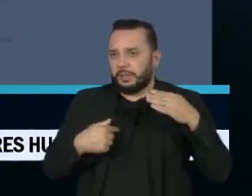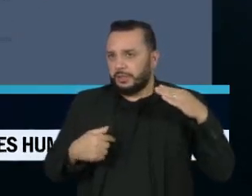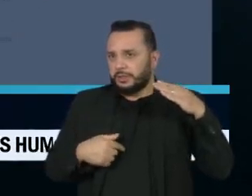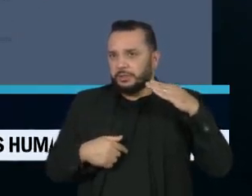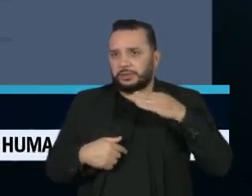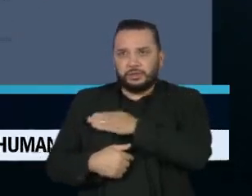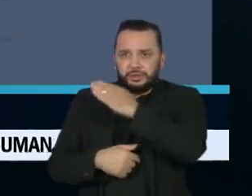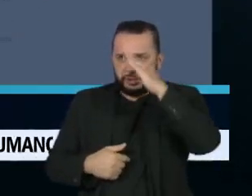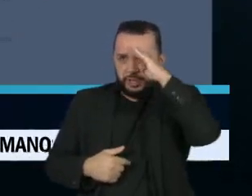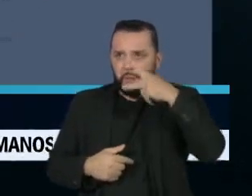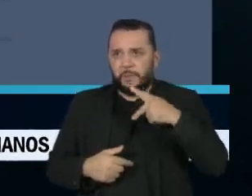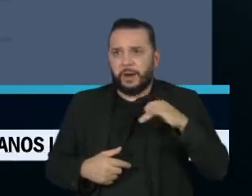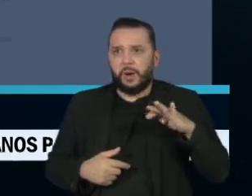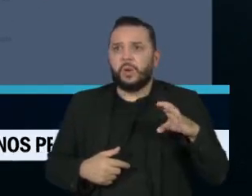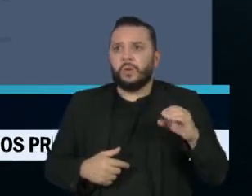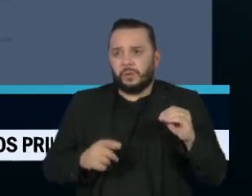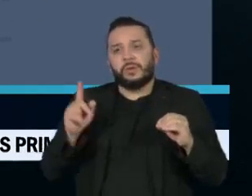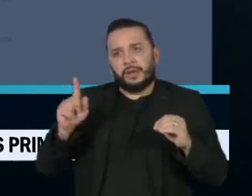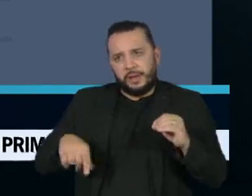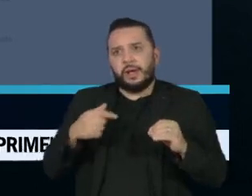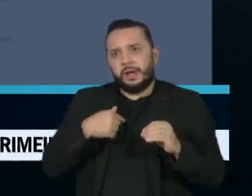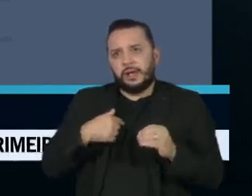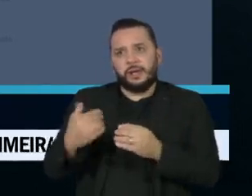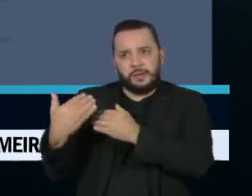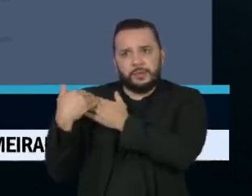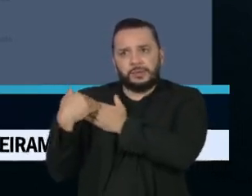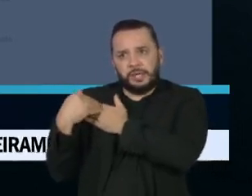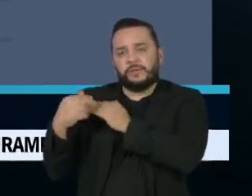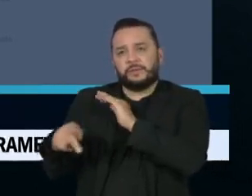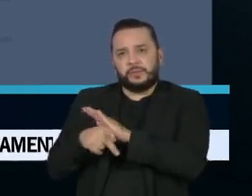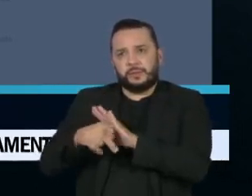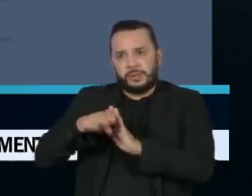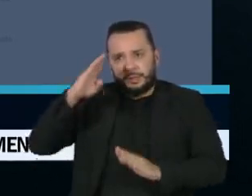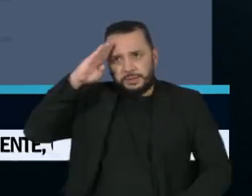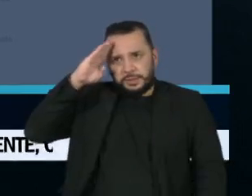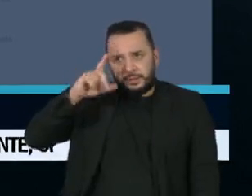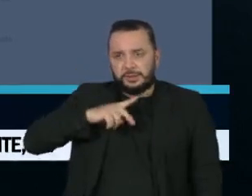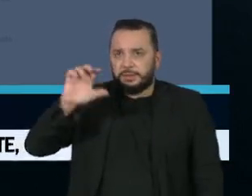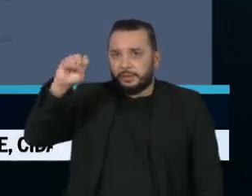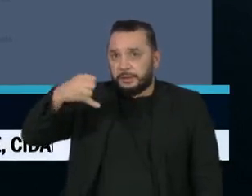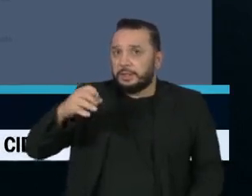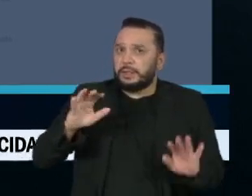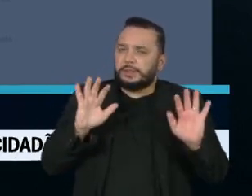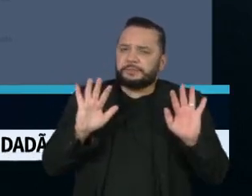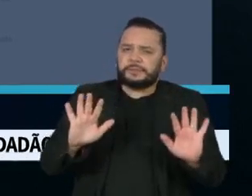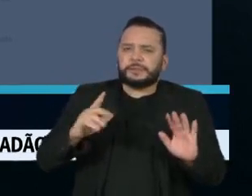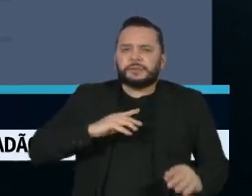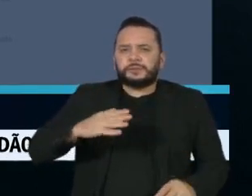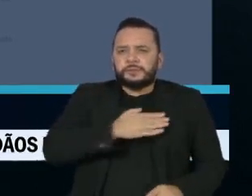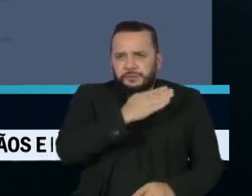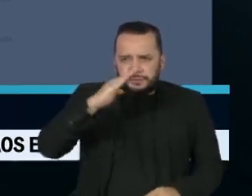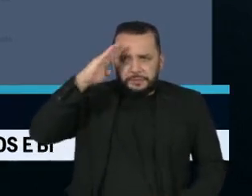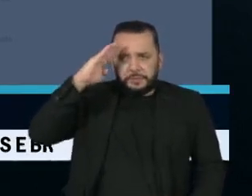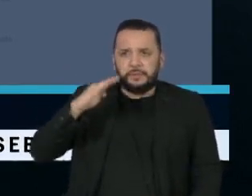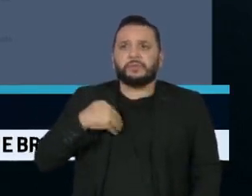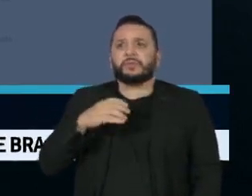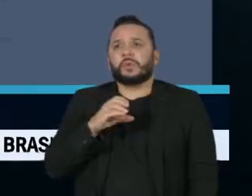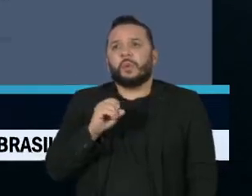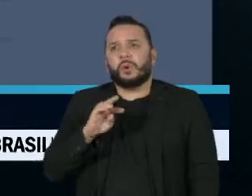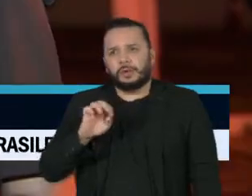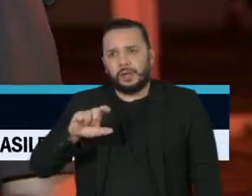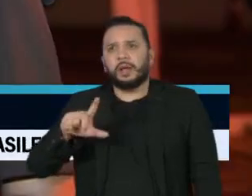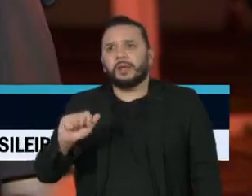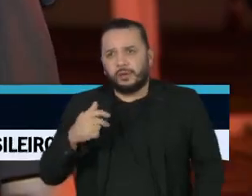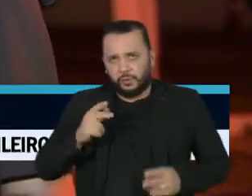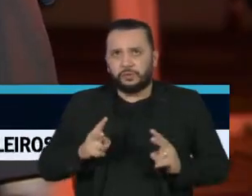autoridade que exerce a direção das Forças Armadas. Mas que, apesar da determinação, o general Portela segue ocupando a função.